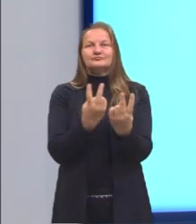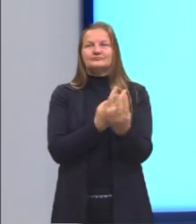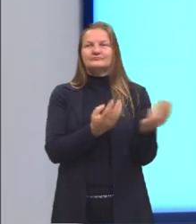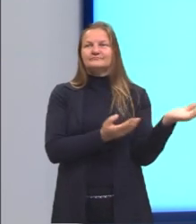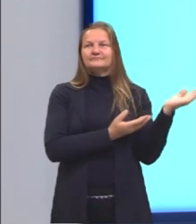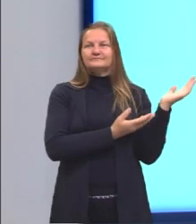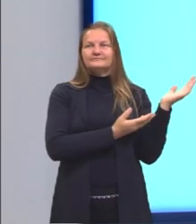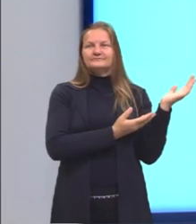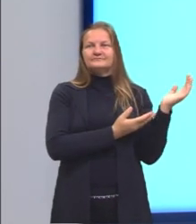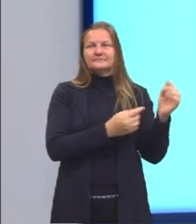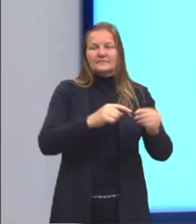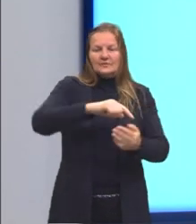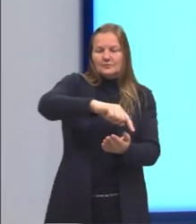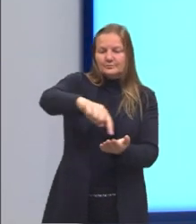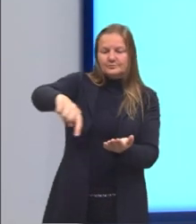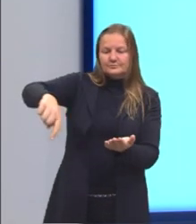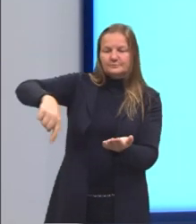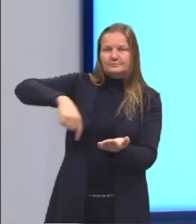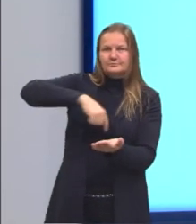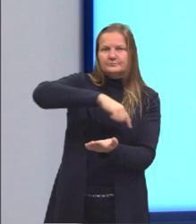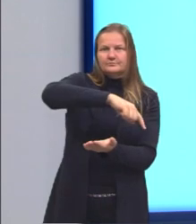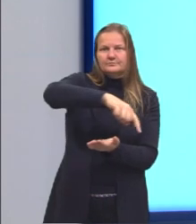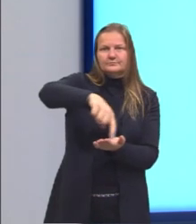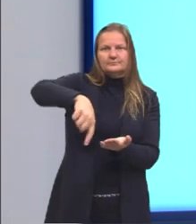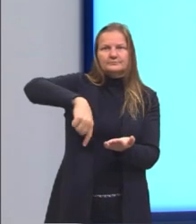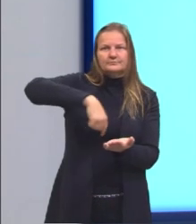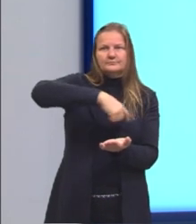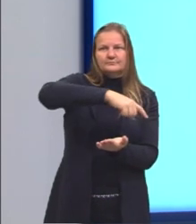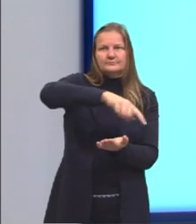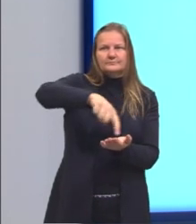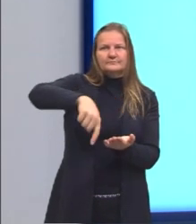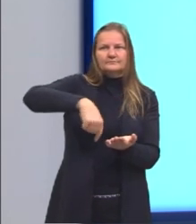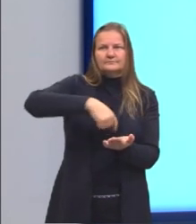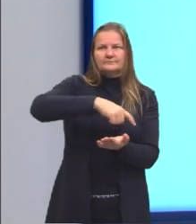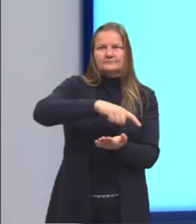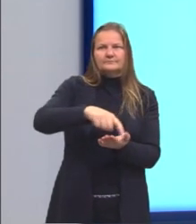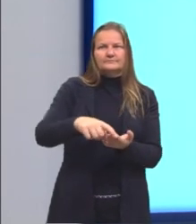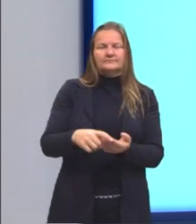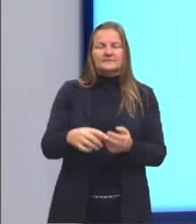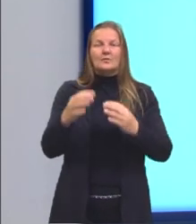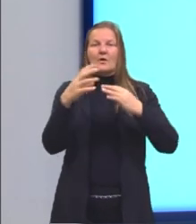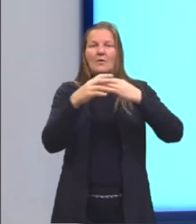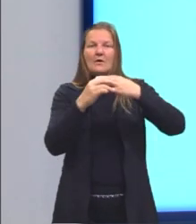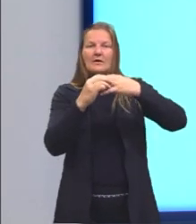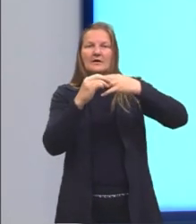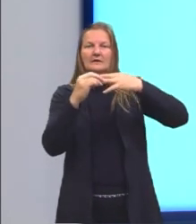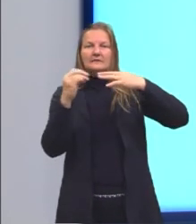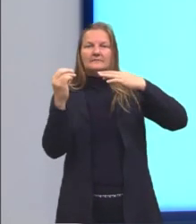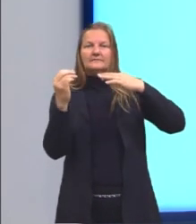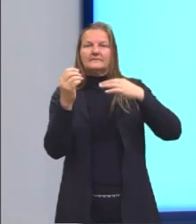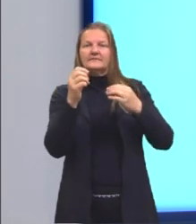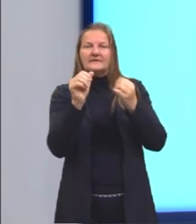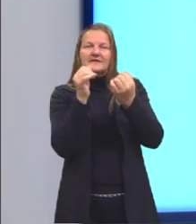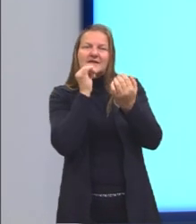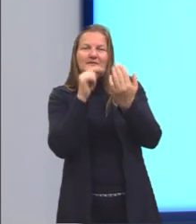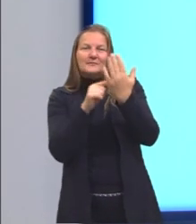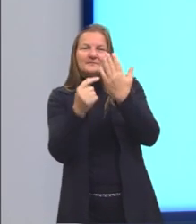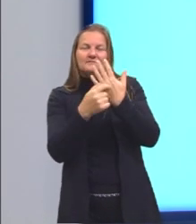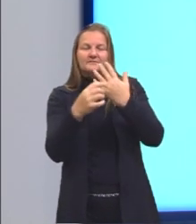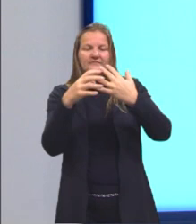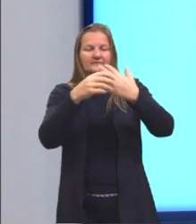Um formato bem simples que a gente pode pensar na circunferência seria um anel. O anel tem todo aquele